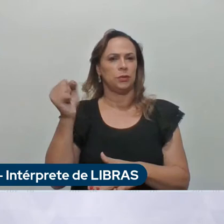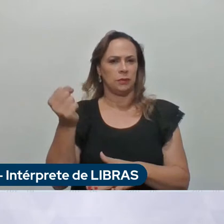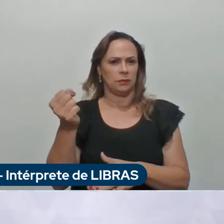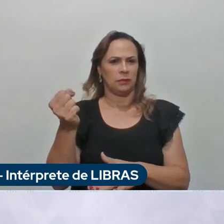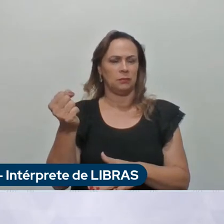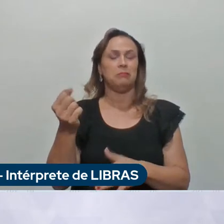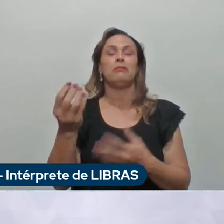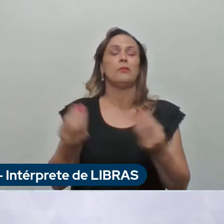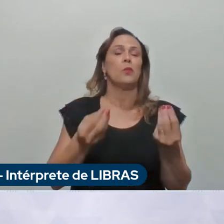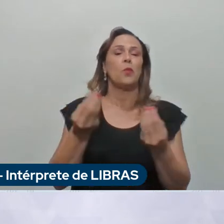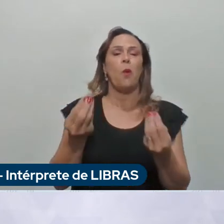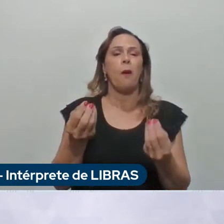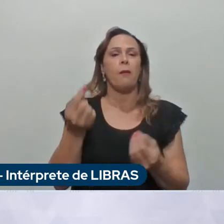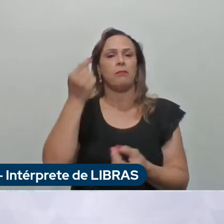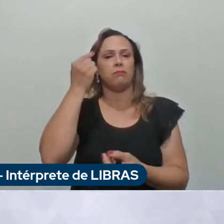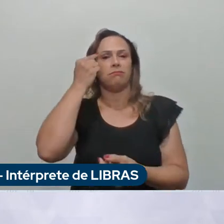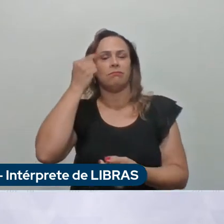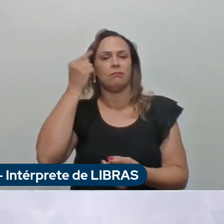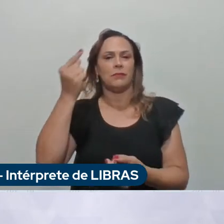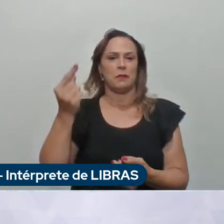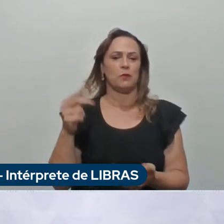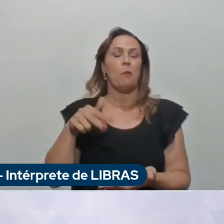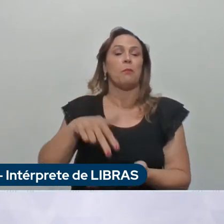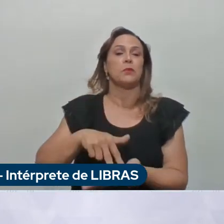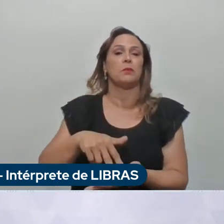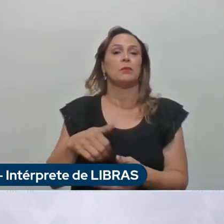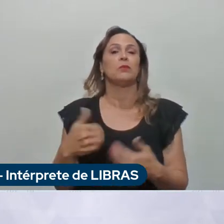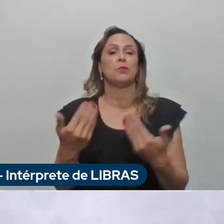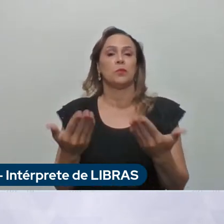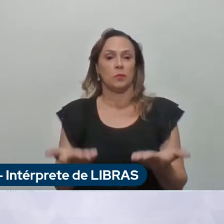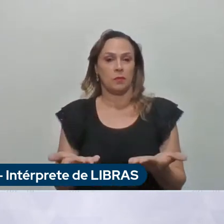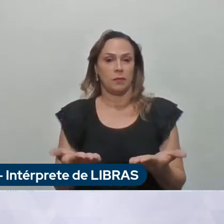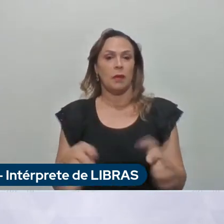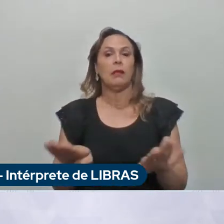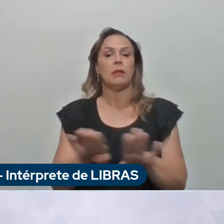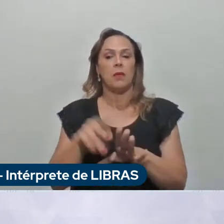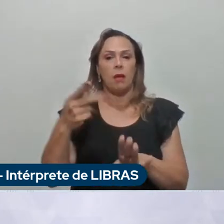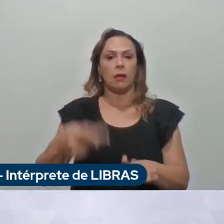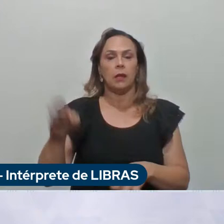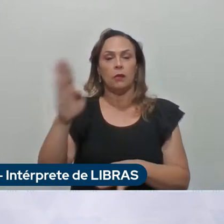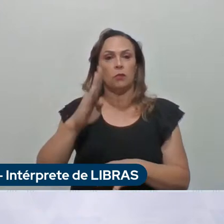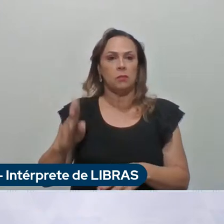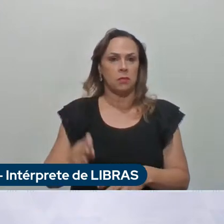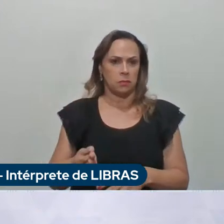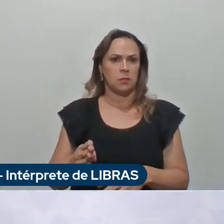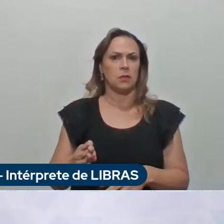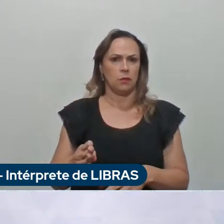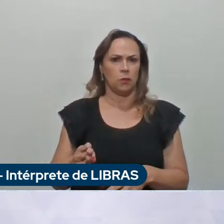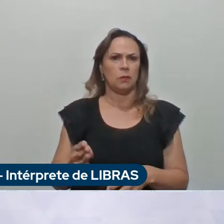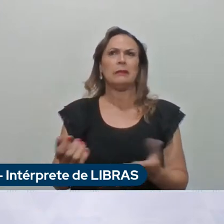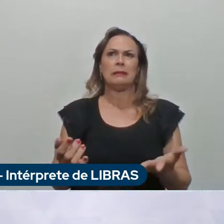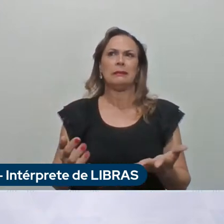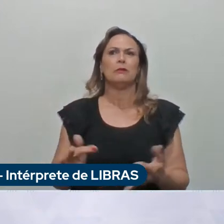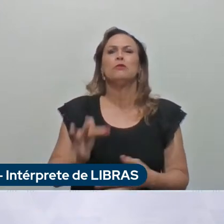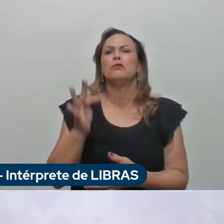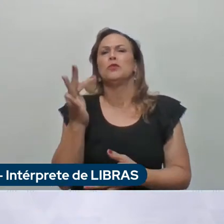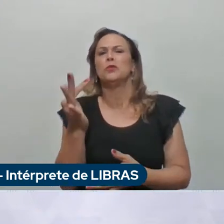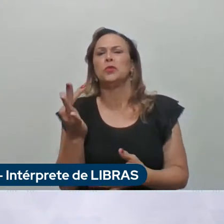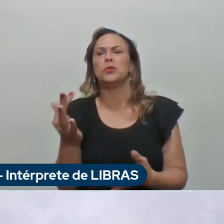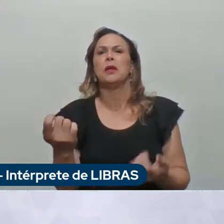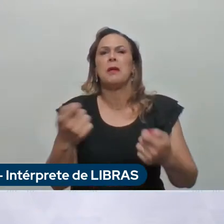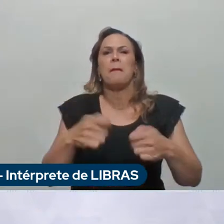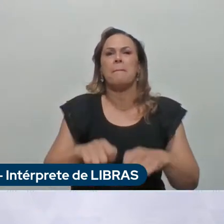do Brasil que tem uma perspectiva de um percentual baixo de adesão a esse tipo de produto de